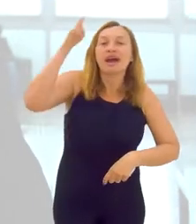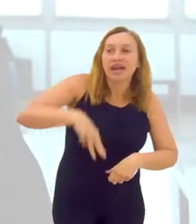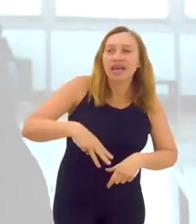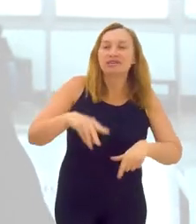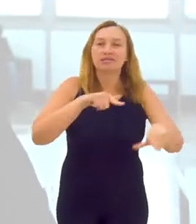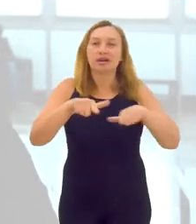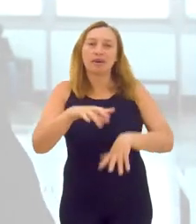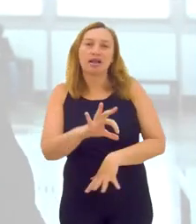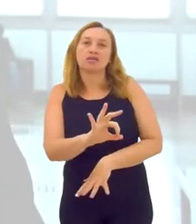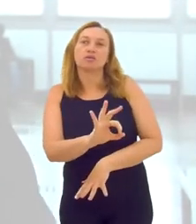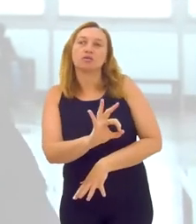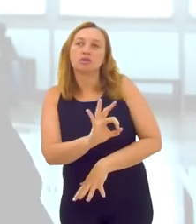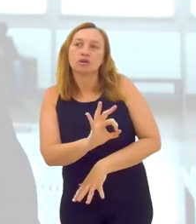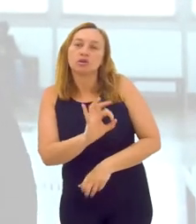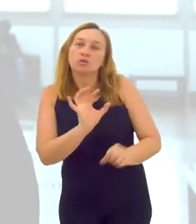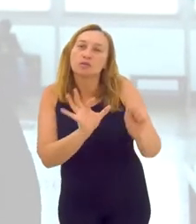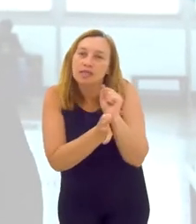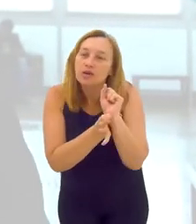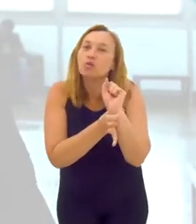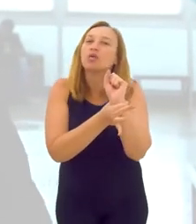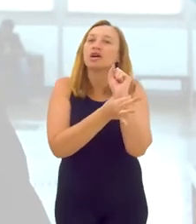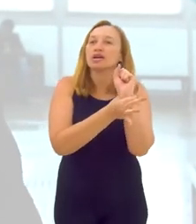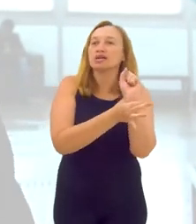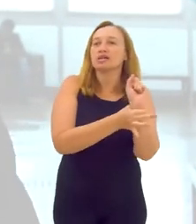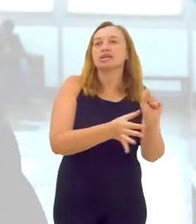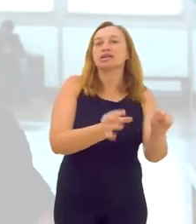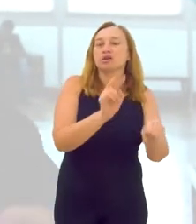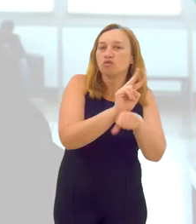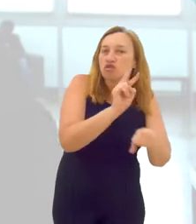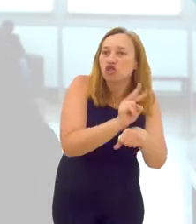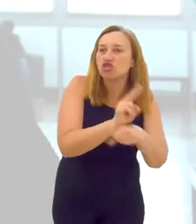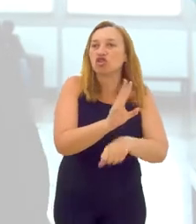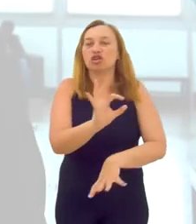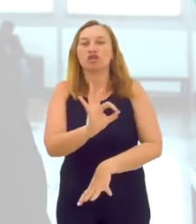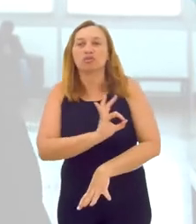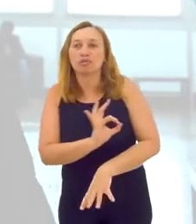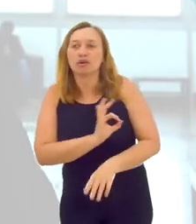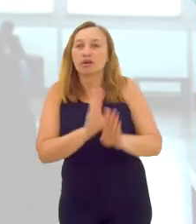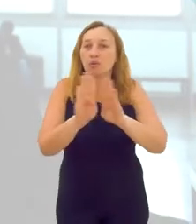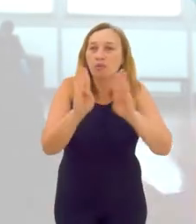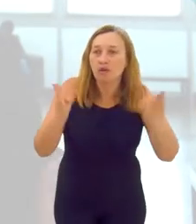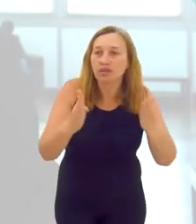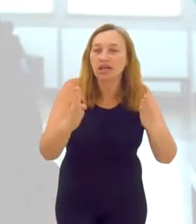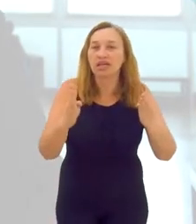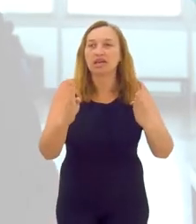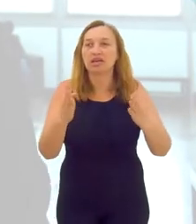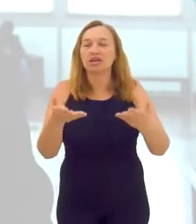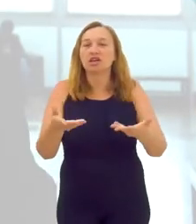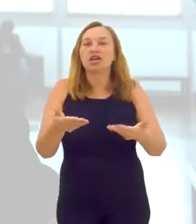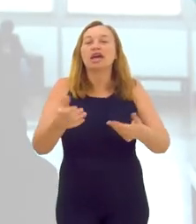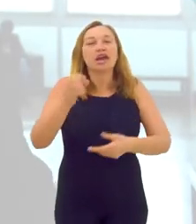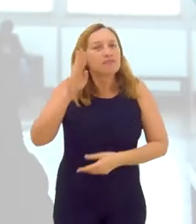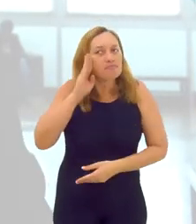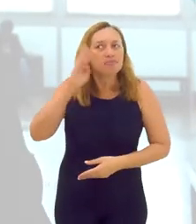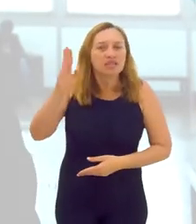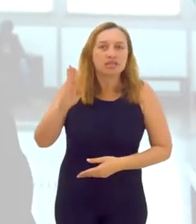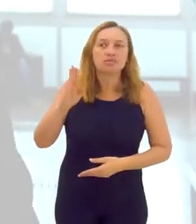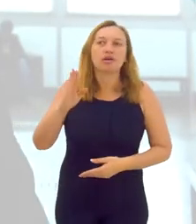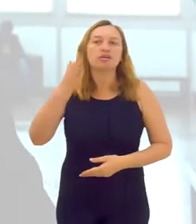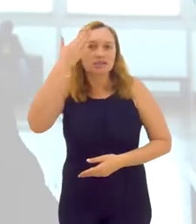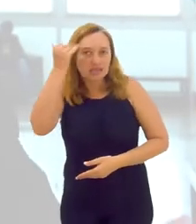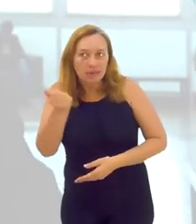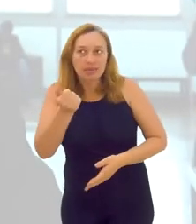para quem trabalha com segurança, quem trabalha com portaria, com recepção Acho que é essencial